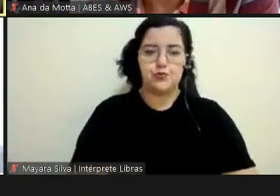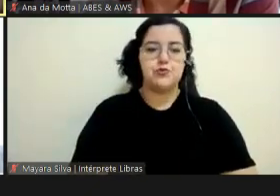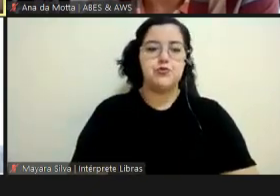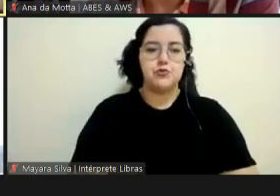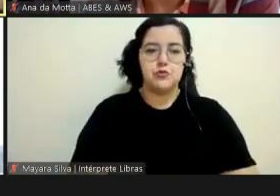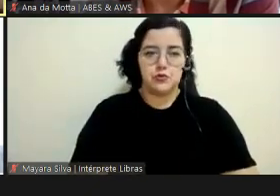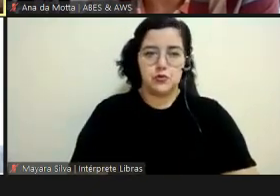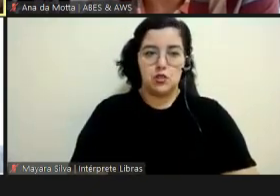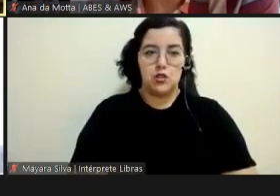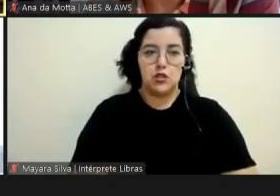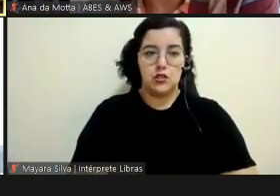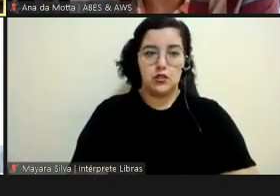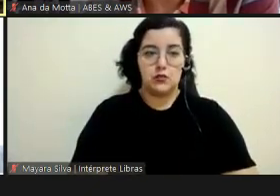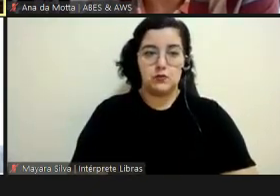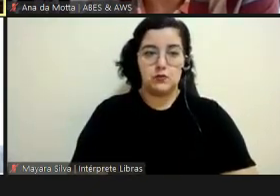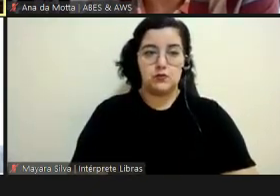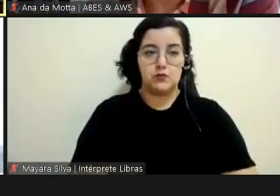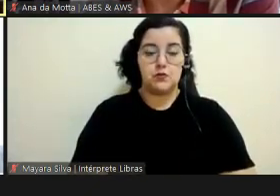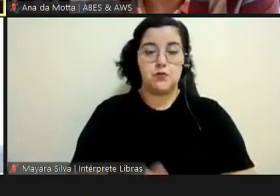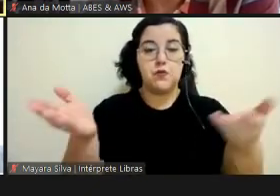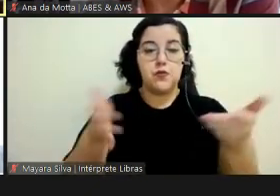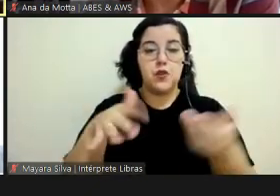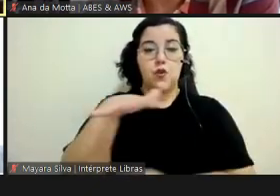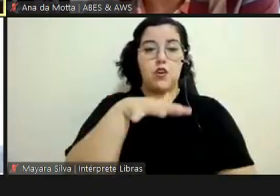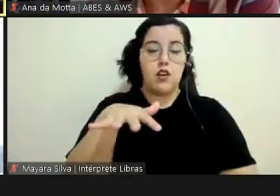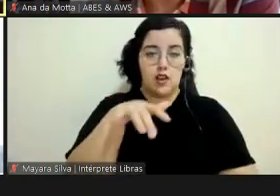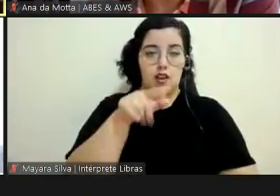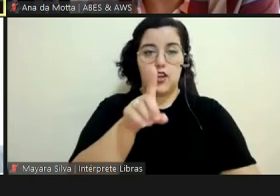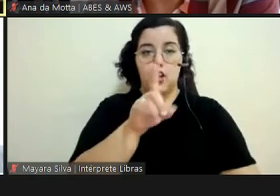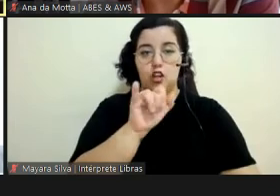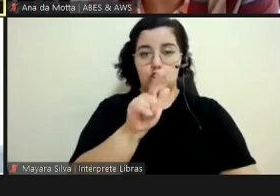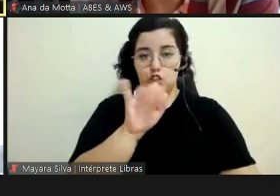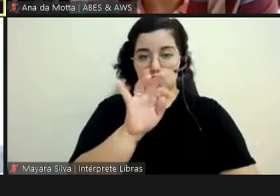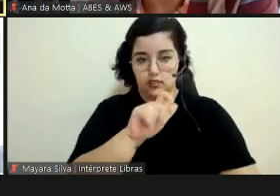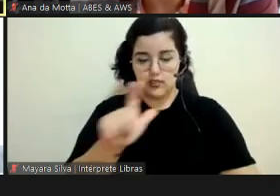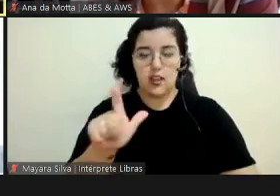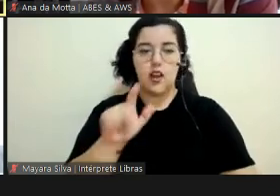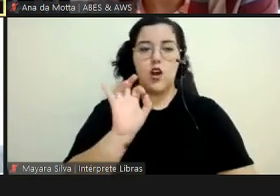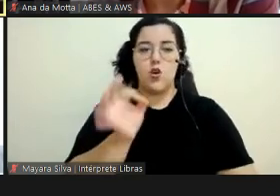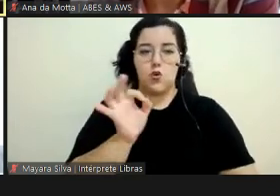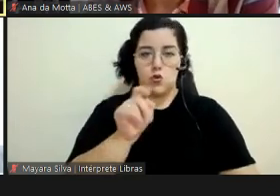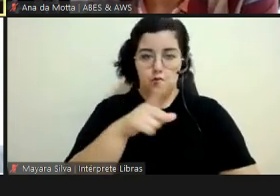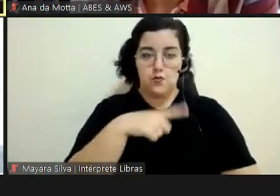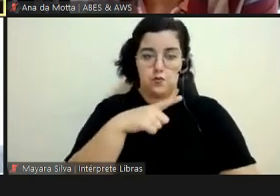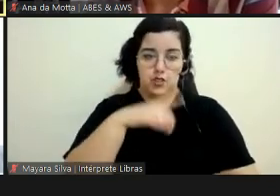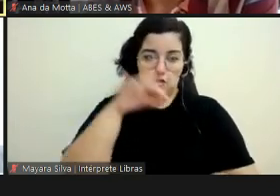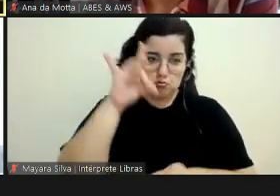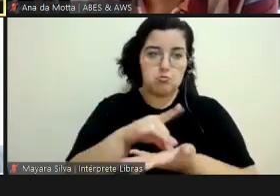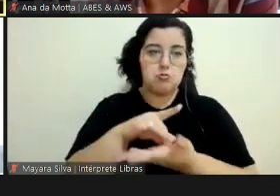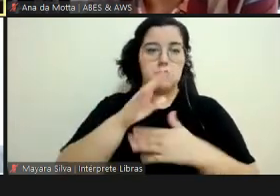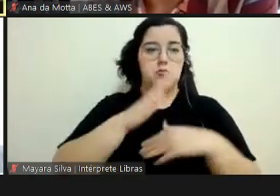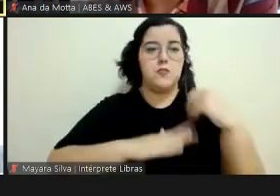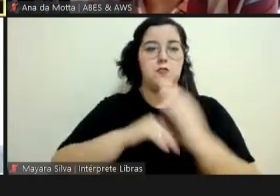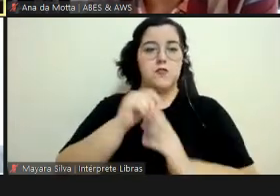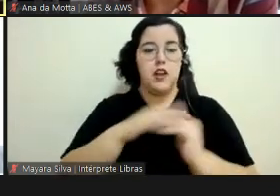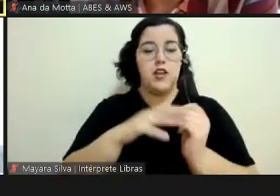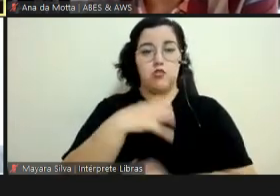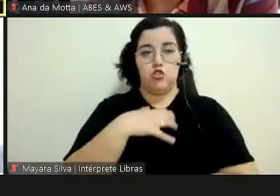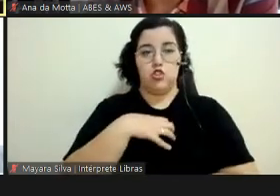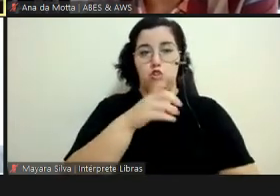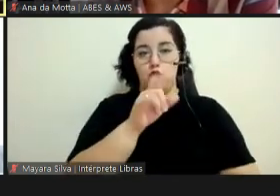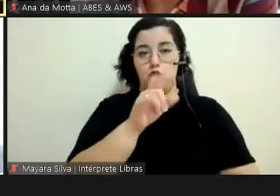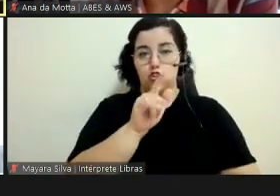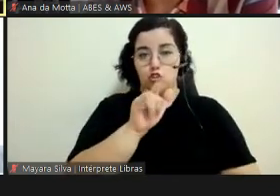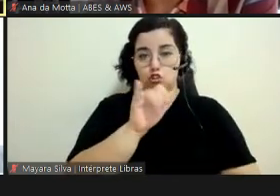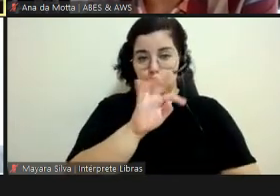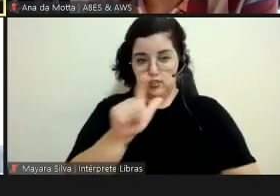Estamos na era digital, né, então, nós temos, desde o ano passado, os nossos artefatos sendo feitos de forma digital, então, nós temos o